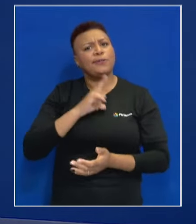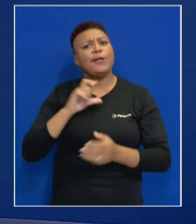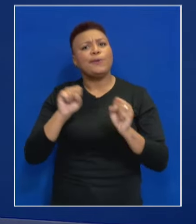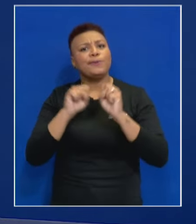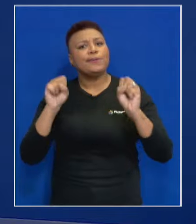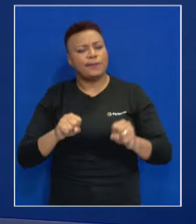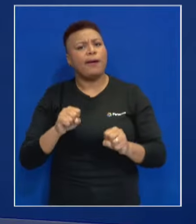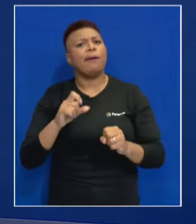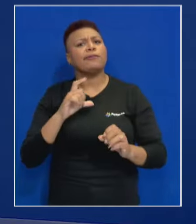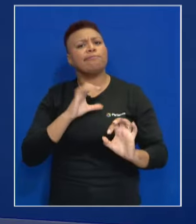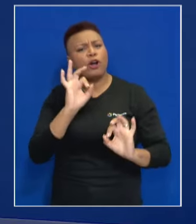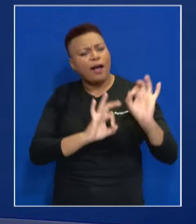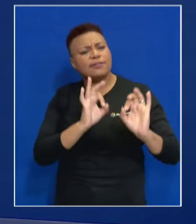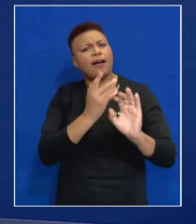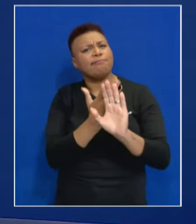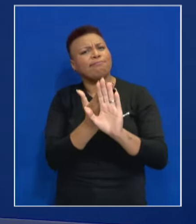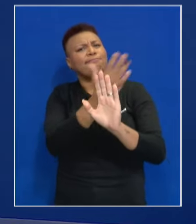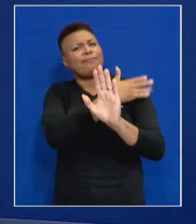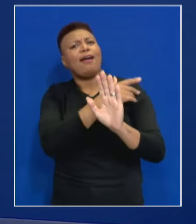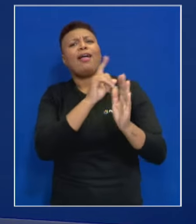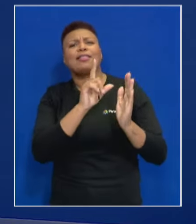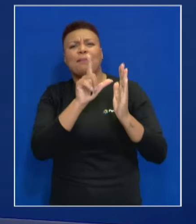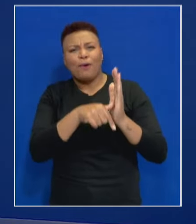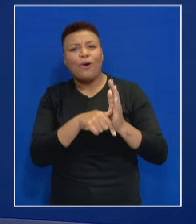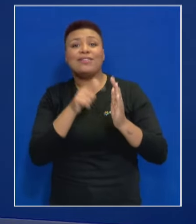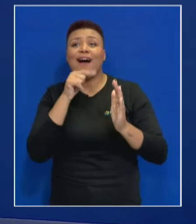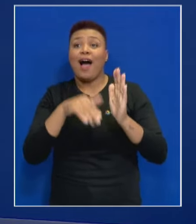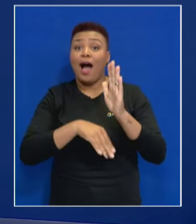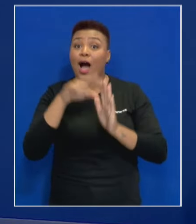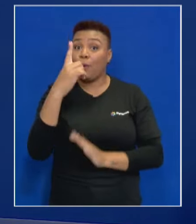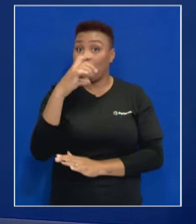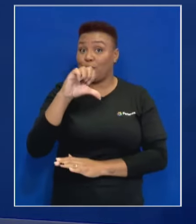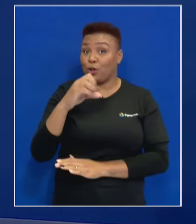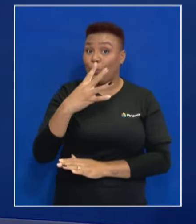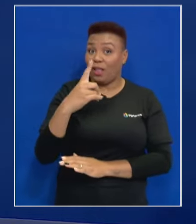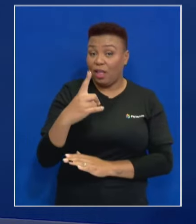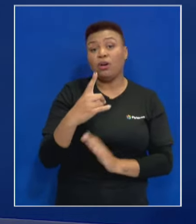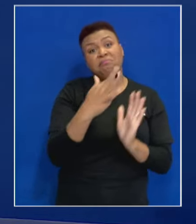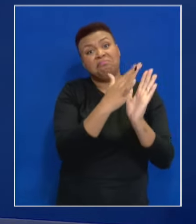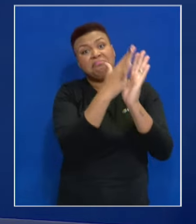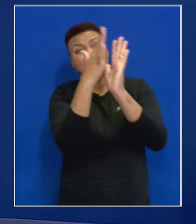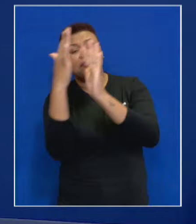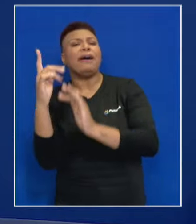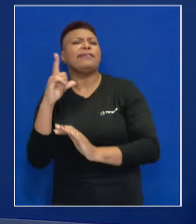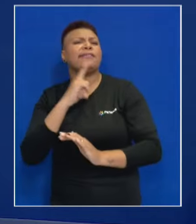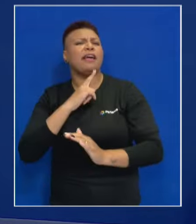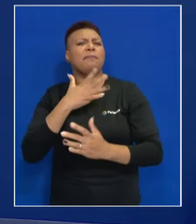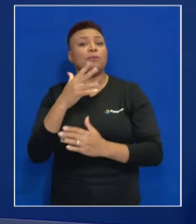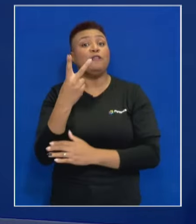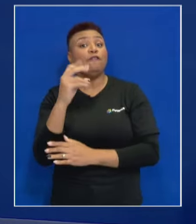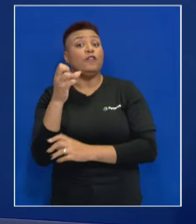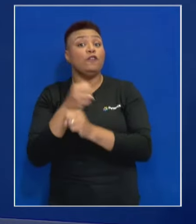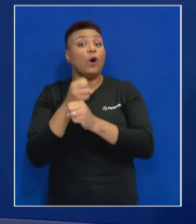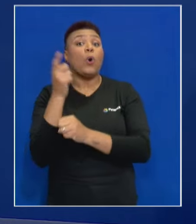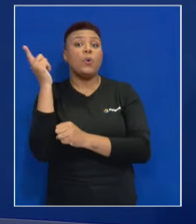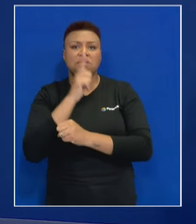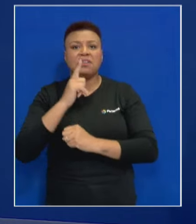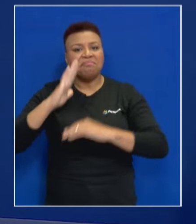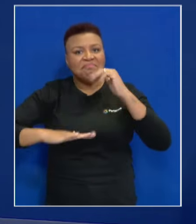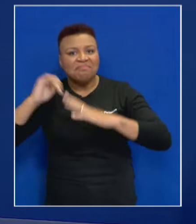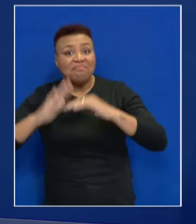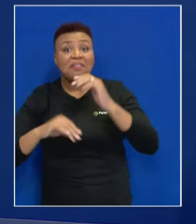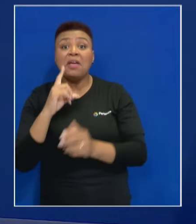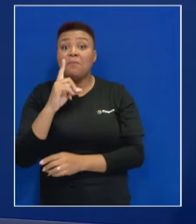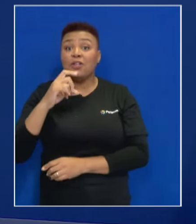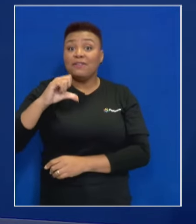sistema de proteção que foi desenhado lá, após aquela grande enchente de 1941, que de lá para cá levou cerca de 20 anos até ter a sua execução, em